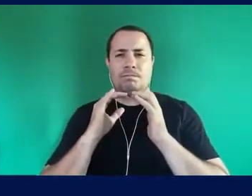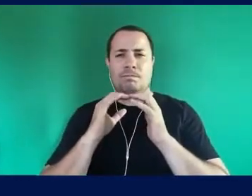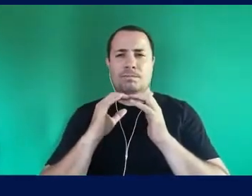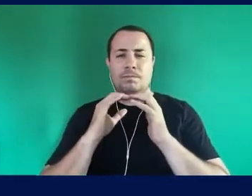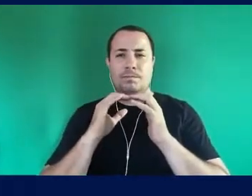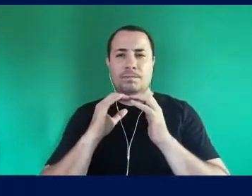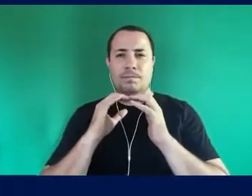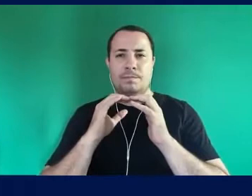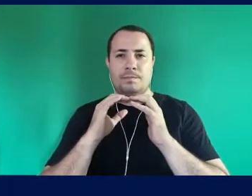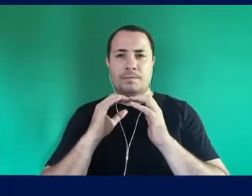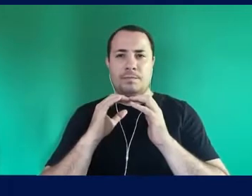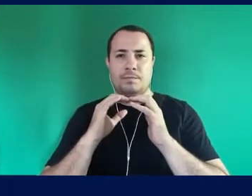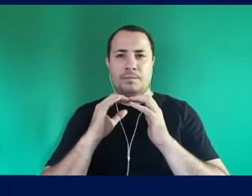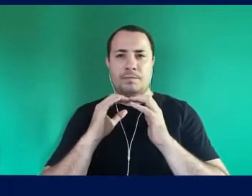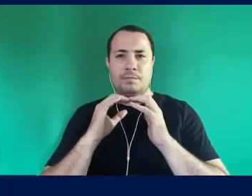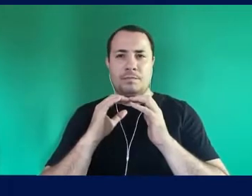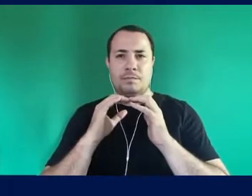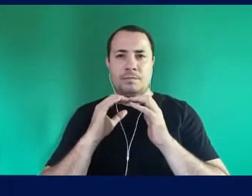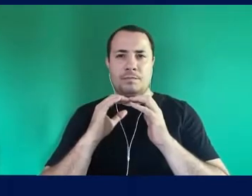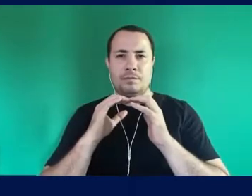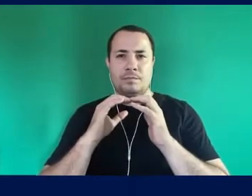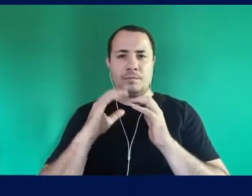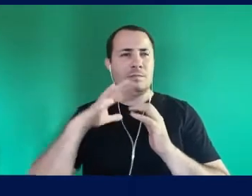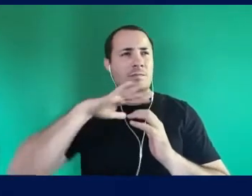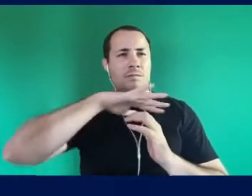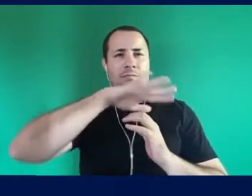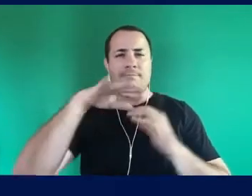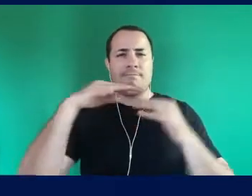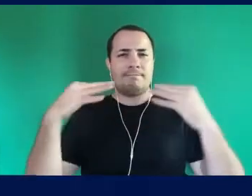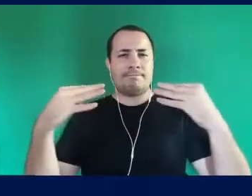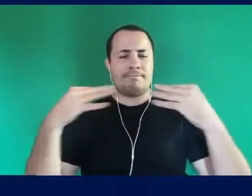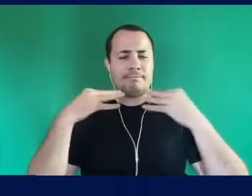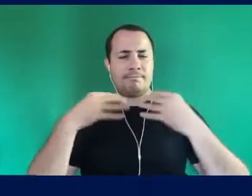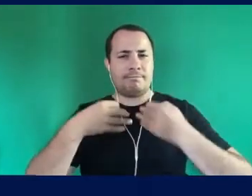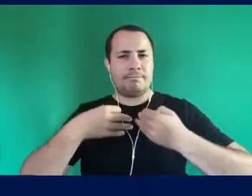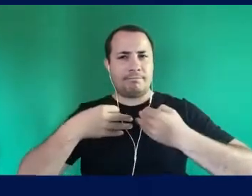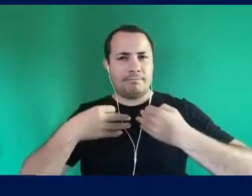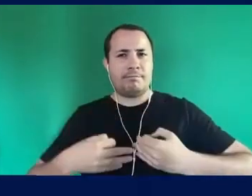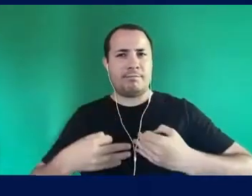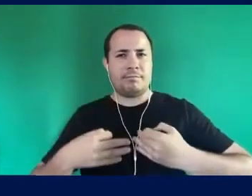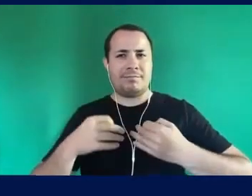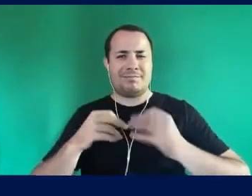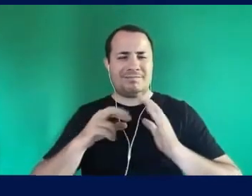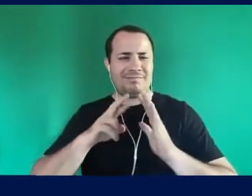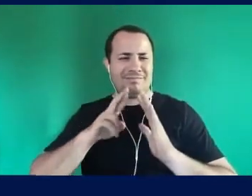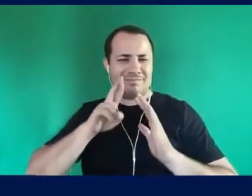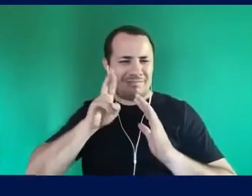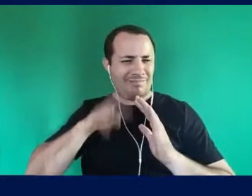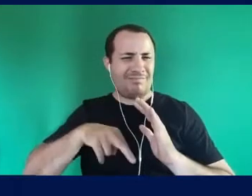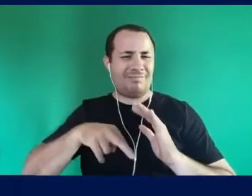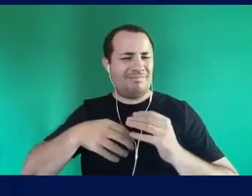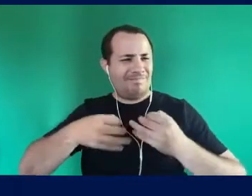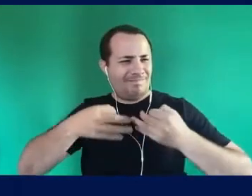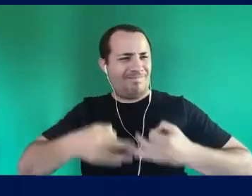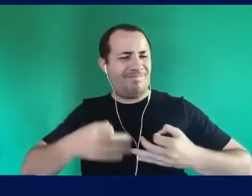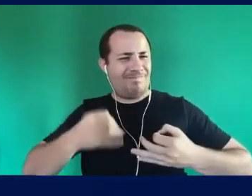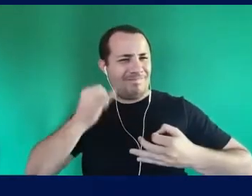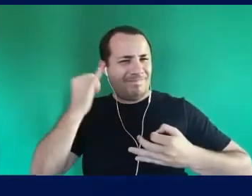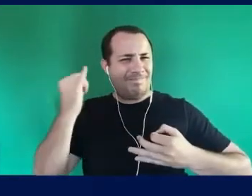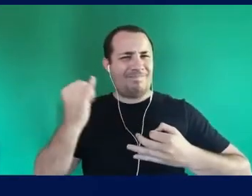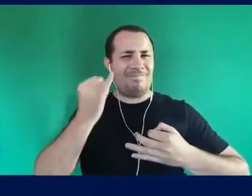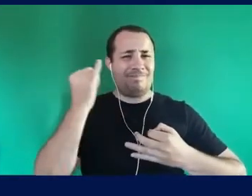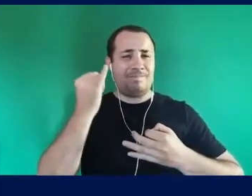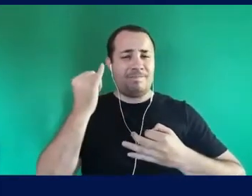Cérebro o centro De todas as coisas A ideia da razão No centro de todas as coisas Gerou